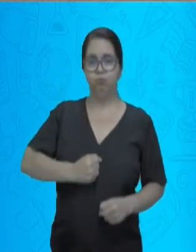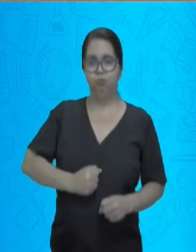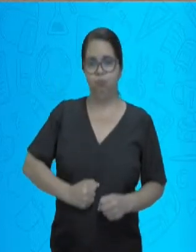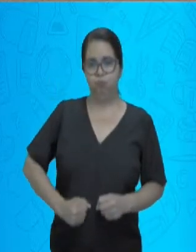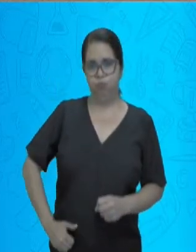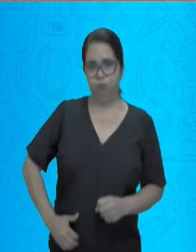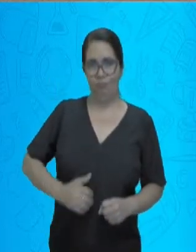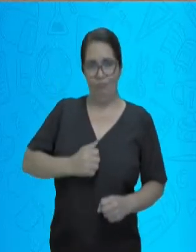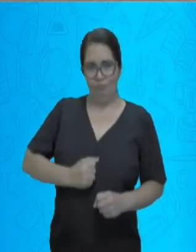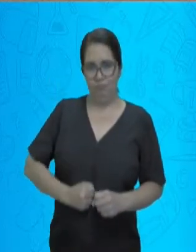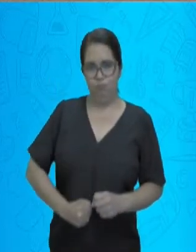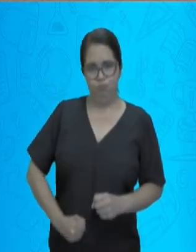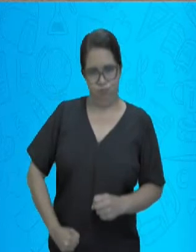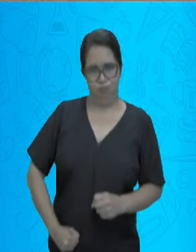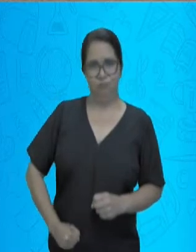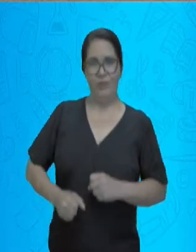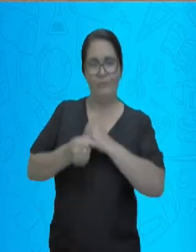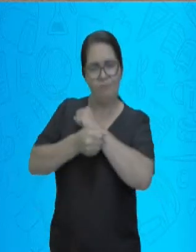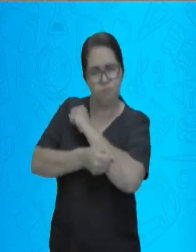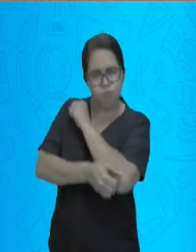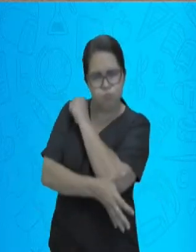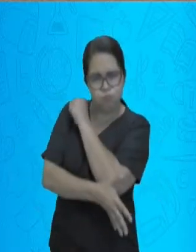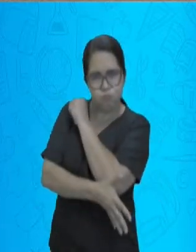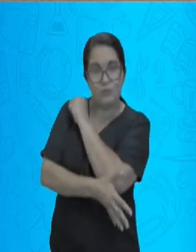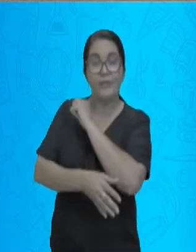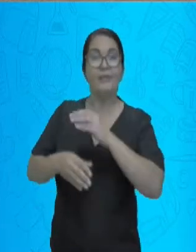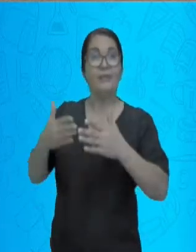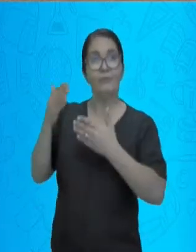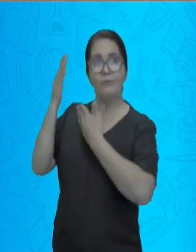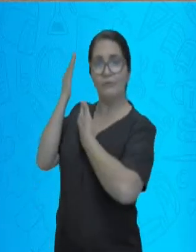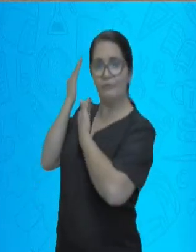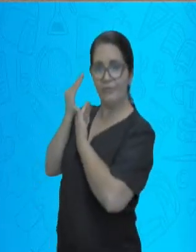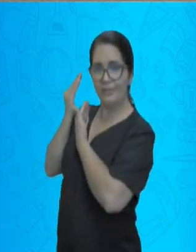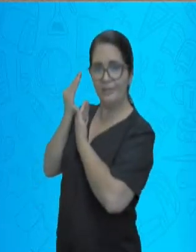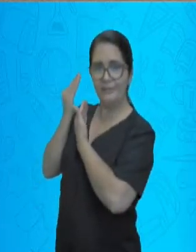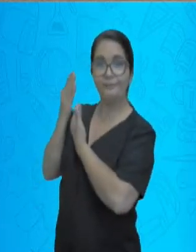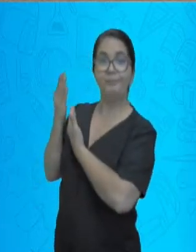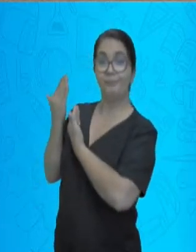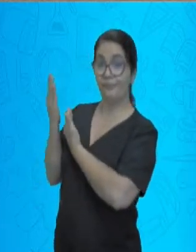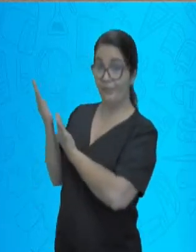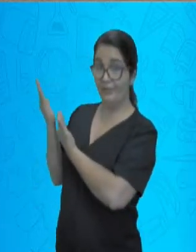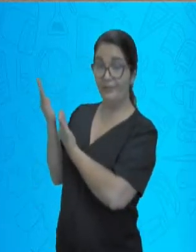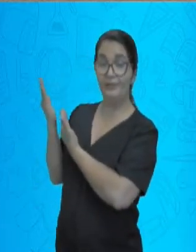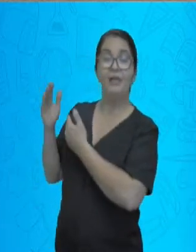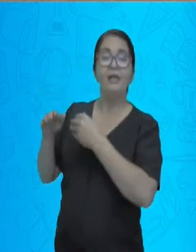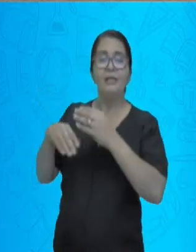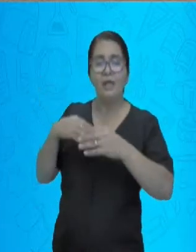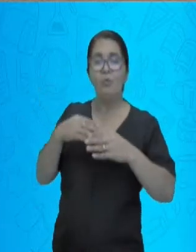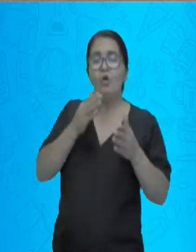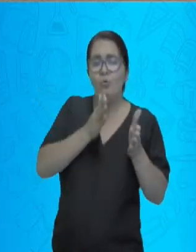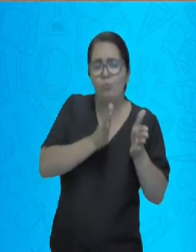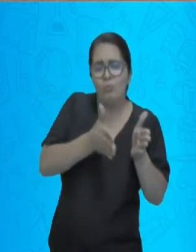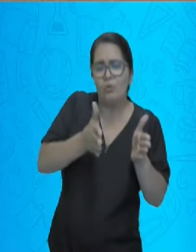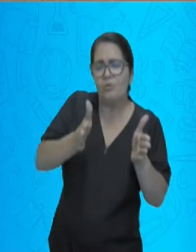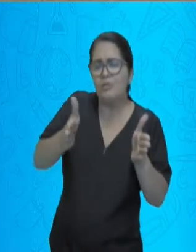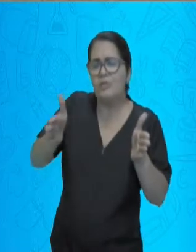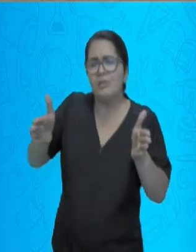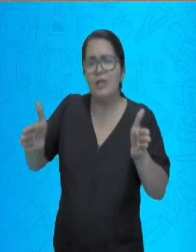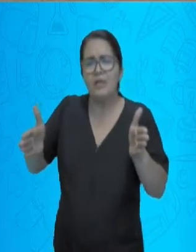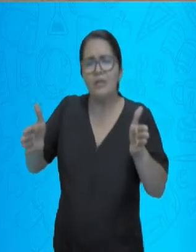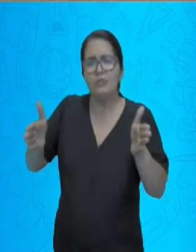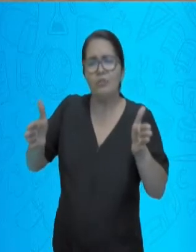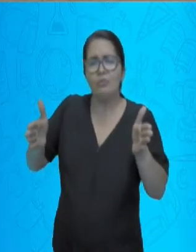É exatamente aquilo ali, olha. O bolo, a digestão, passou então, todo por esse processo